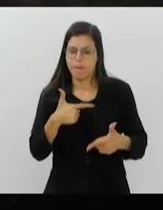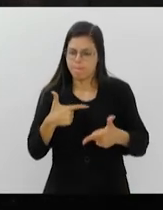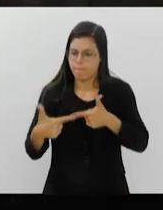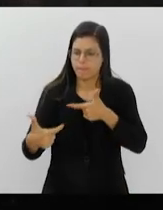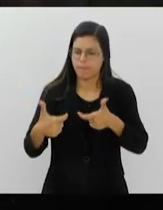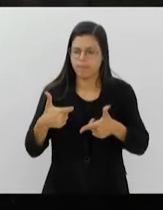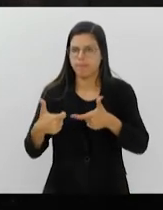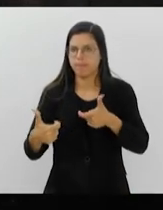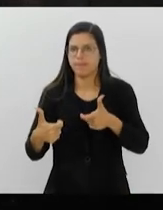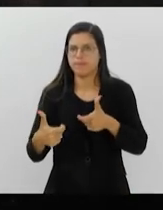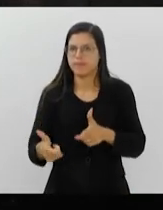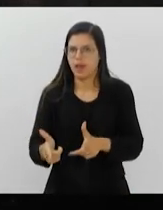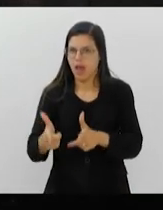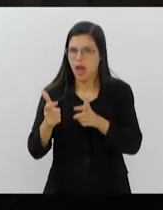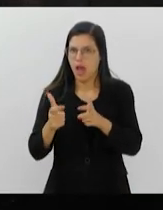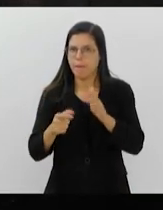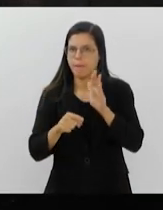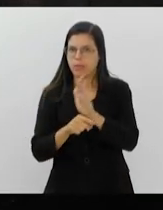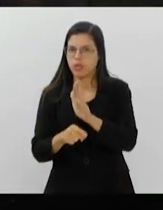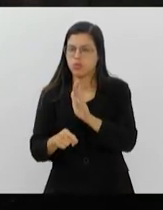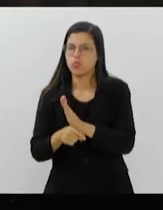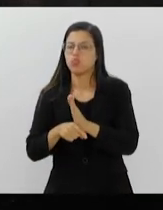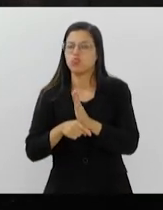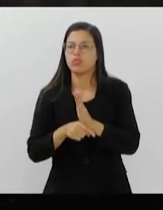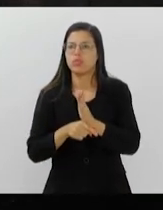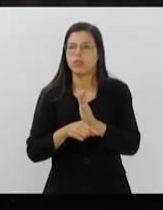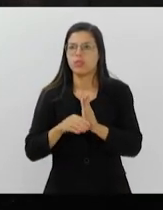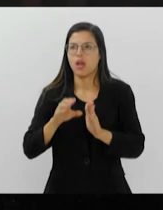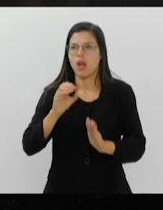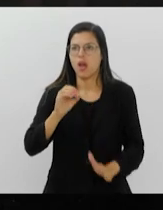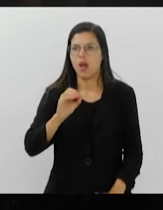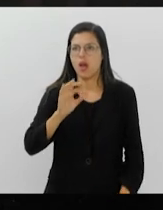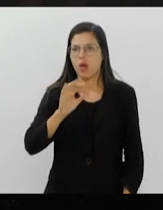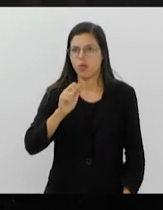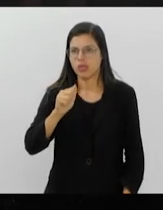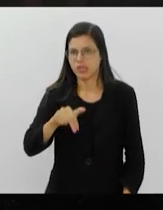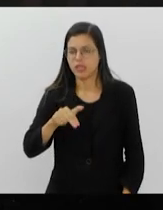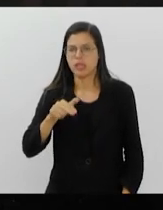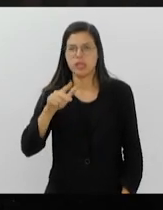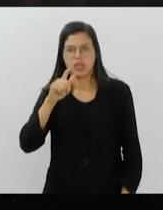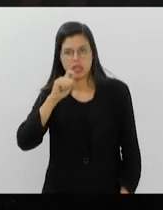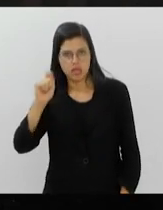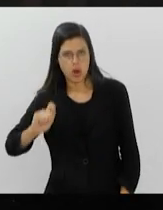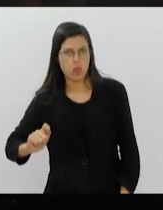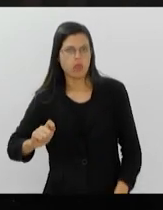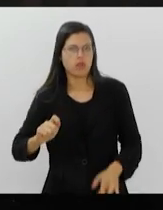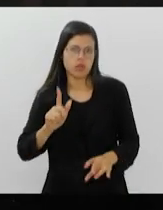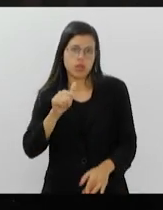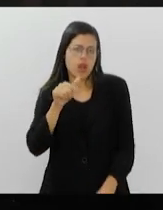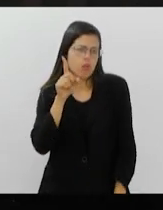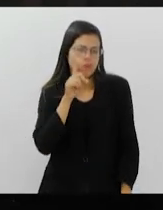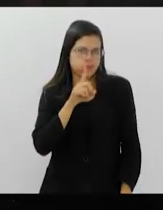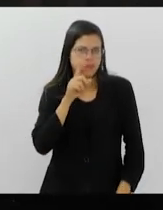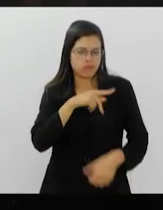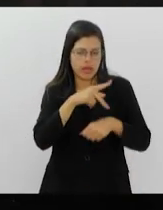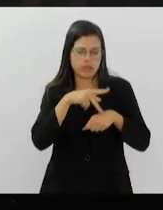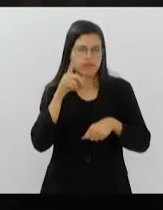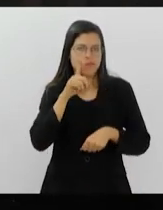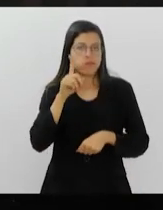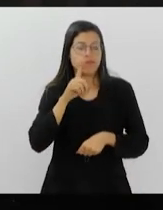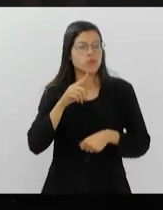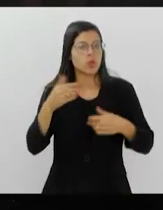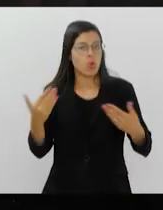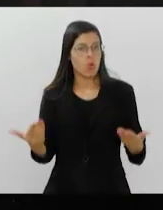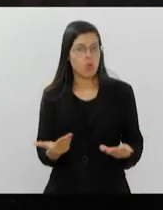tanto a Ucrânia quanto a OTAN, é os Estados Unidos. E os Estados Unidos hoje é o